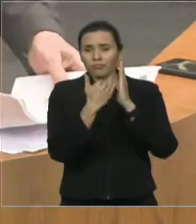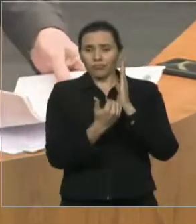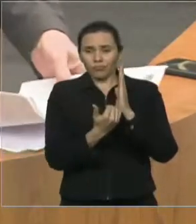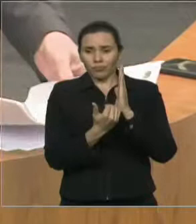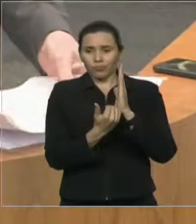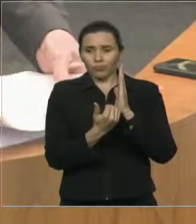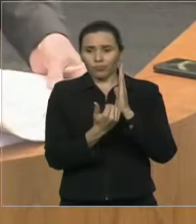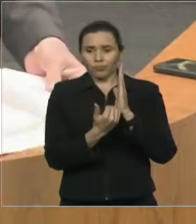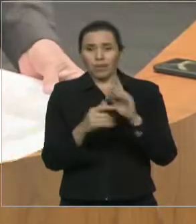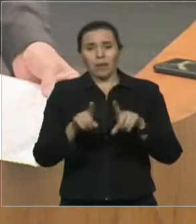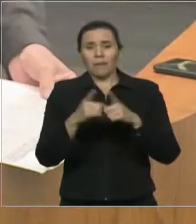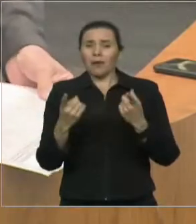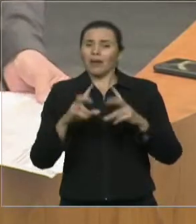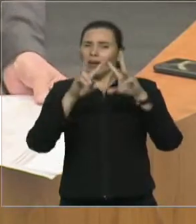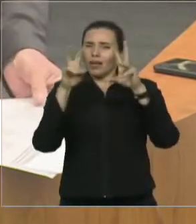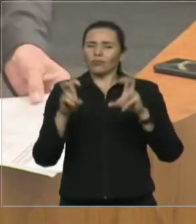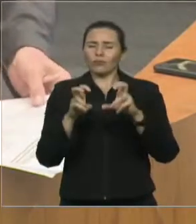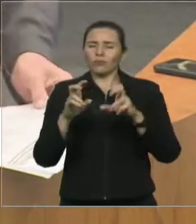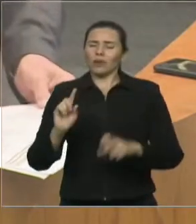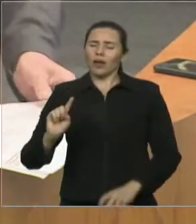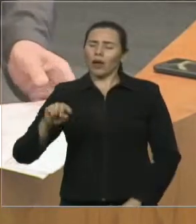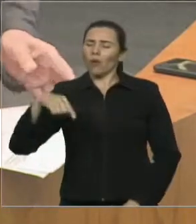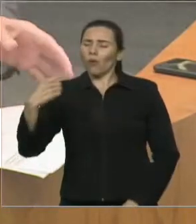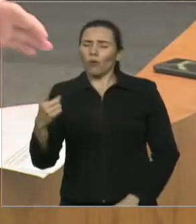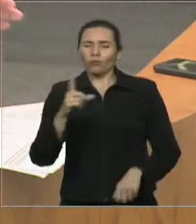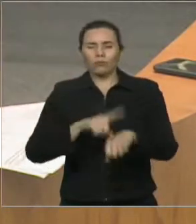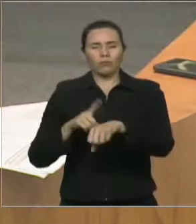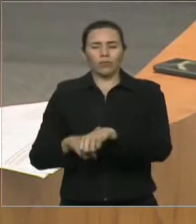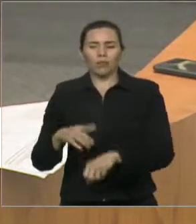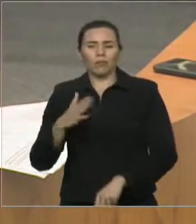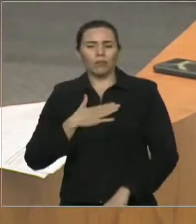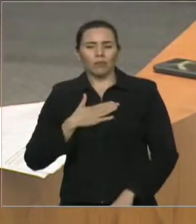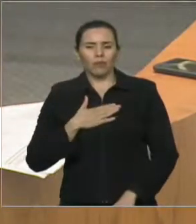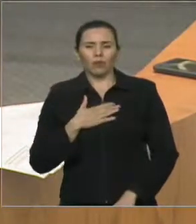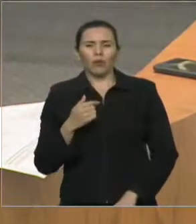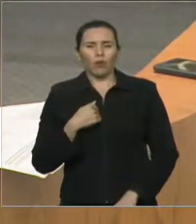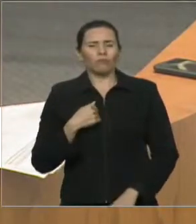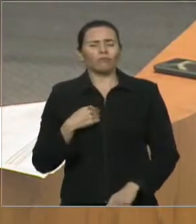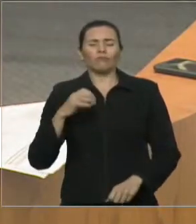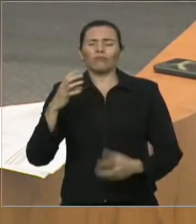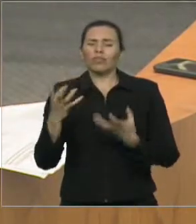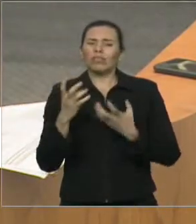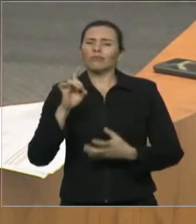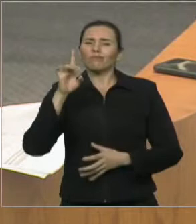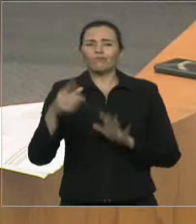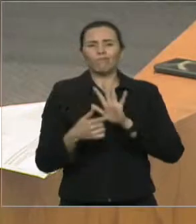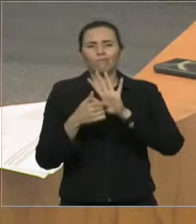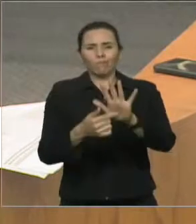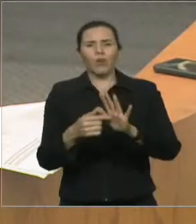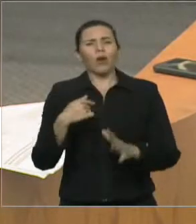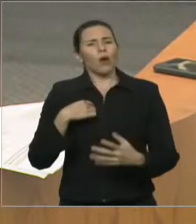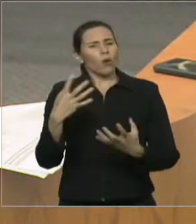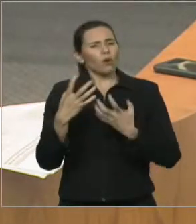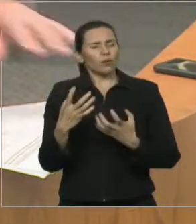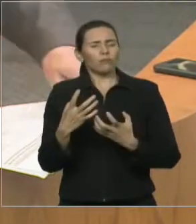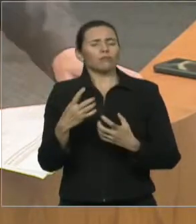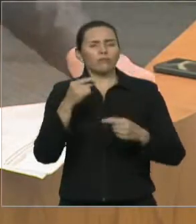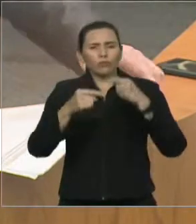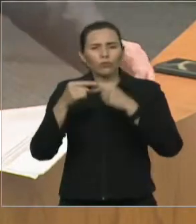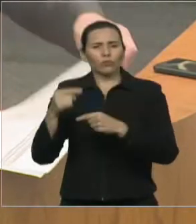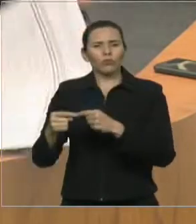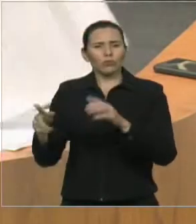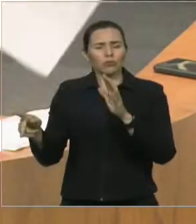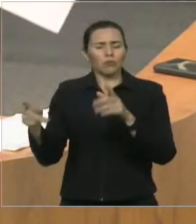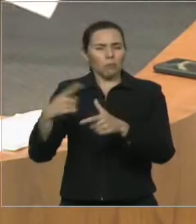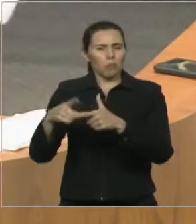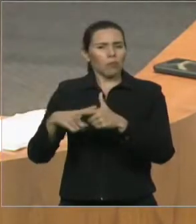isso é assunto. Para outro momento meu, misturei as informações todas para mostrar para vocês que eu quero discutir a questão do DENIT e tenho aqui a